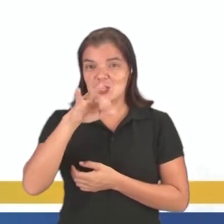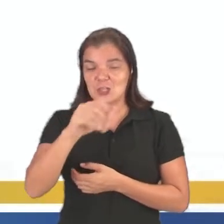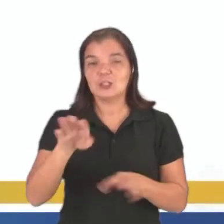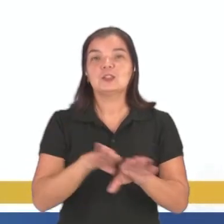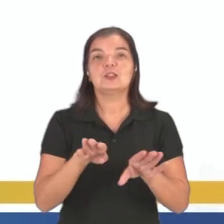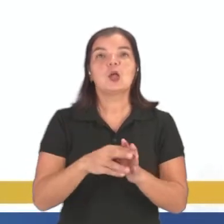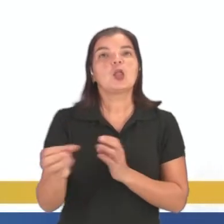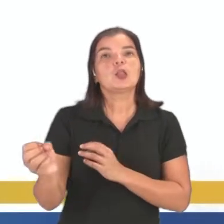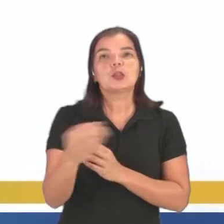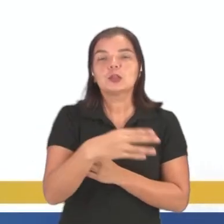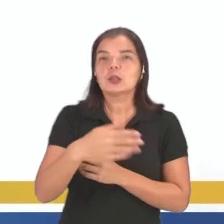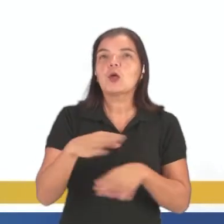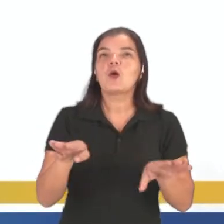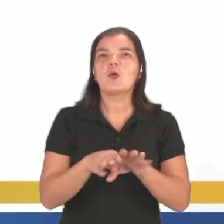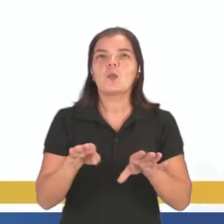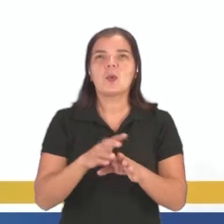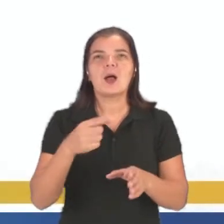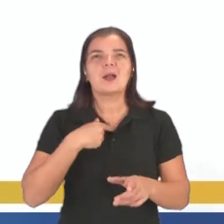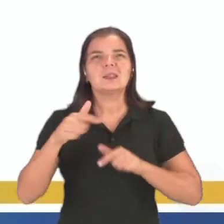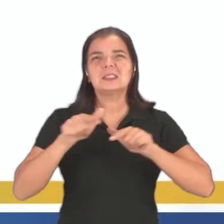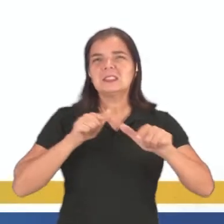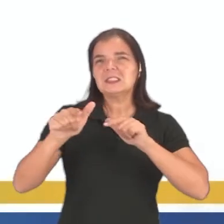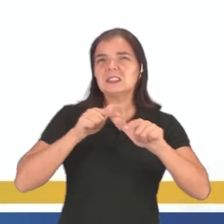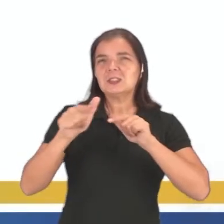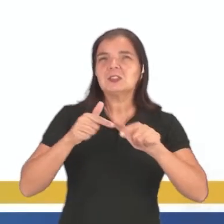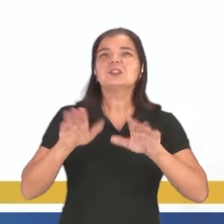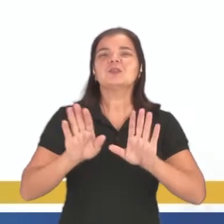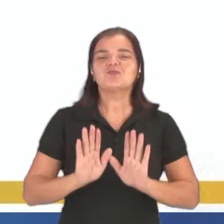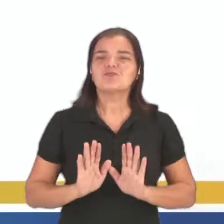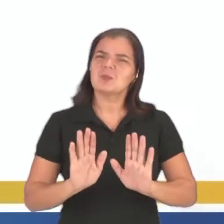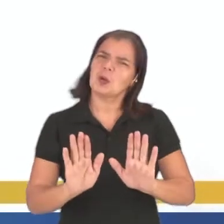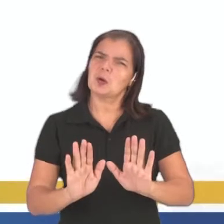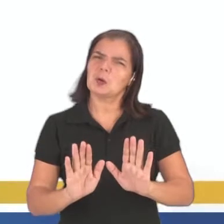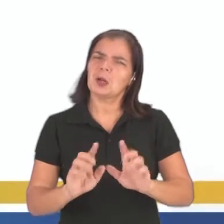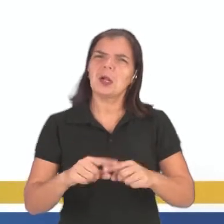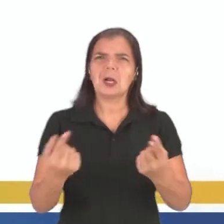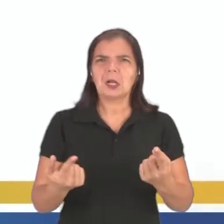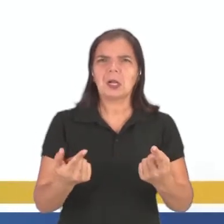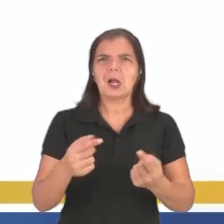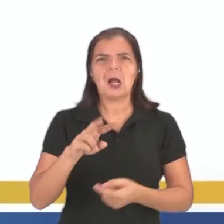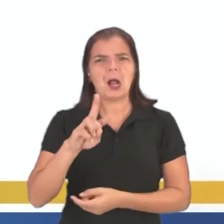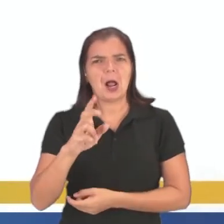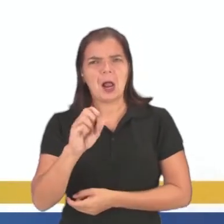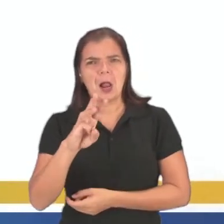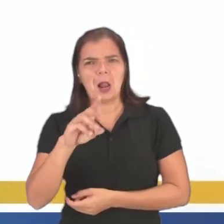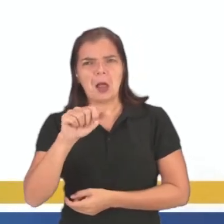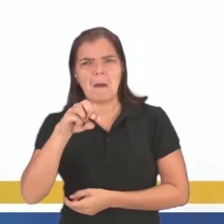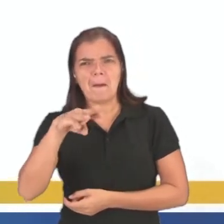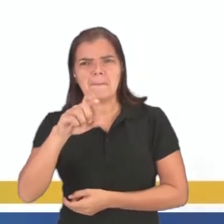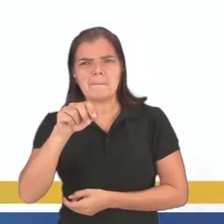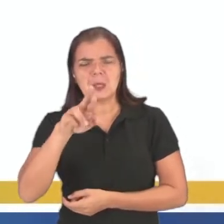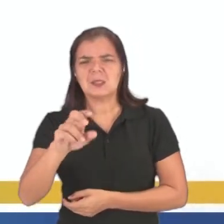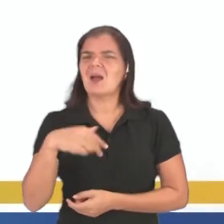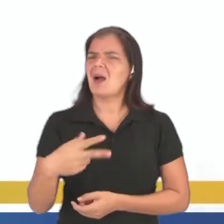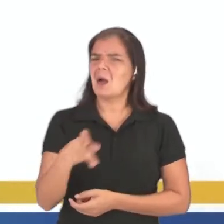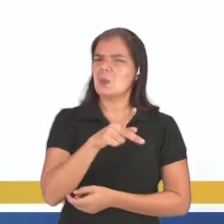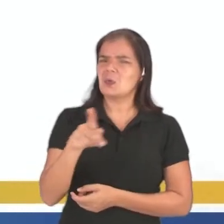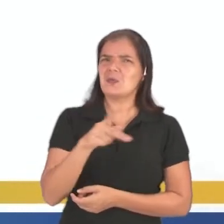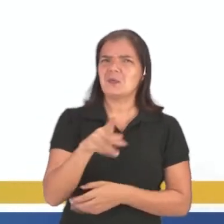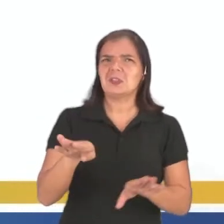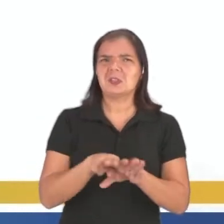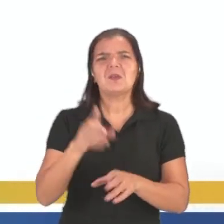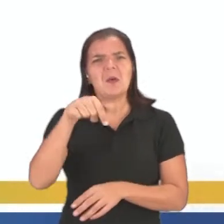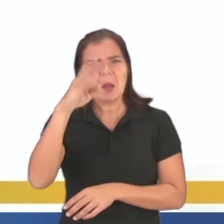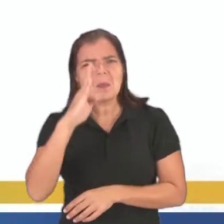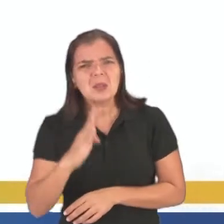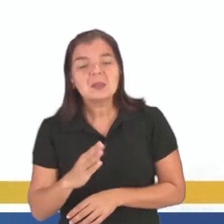Nuéba temporada. Ai que seguido, trabalhando e empurrando. A la Madrid. Olha só. Ah, professor, mas o Vinícius Júnior